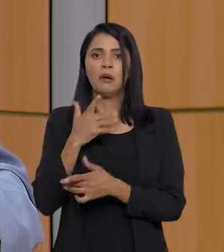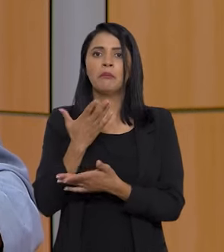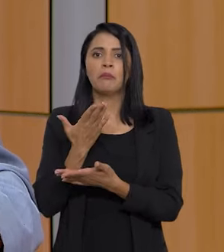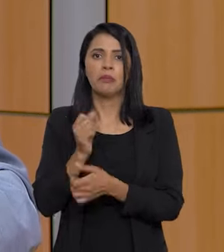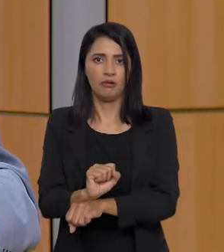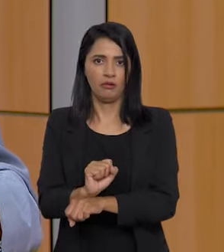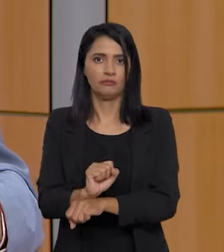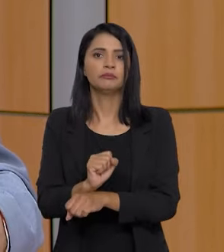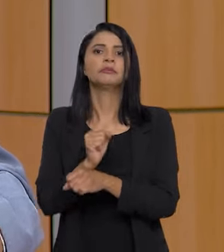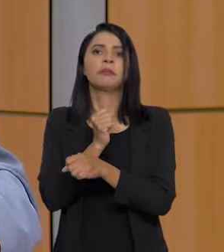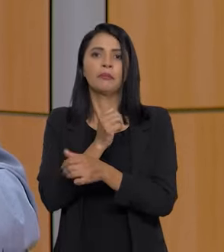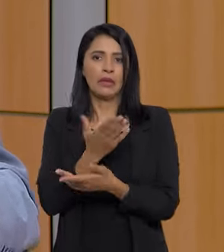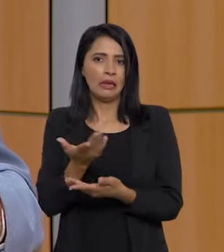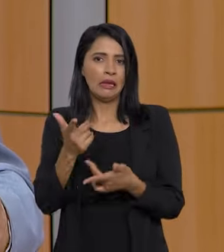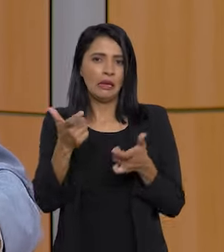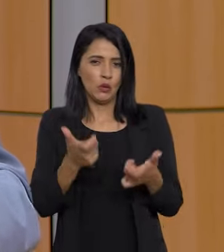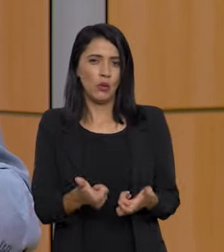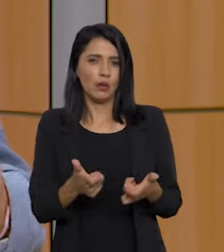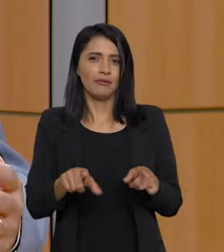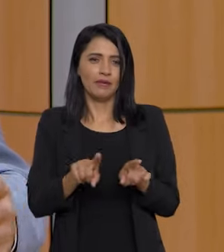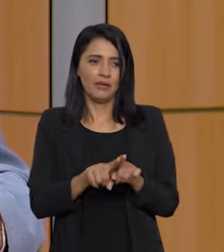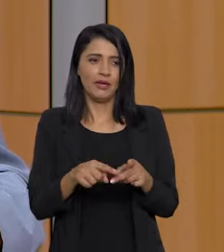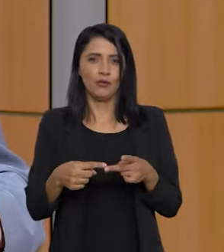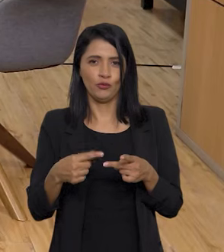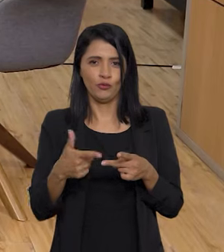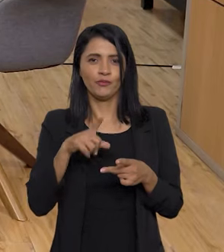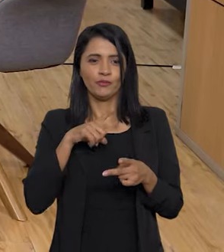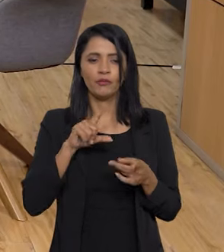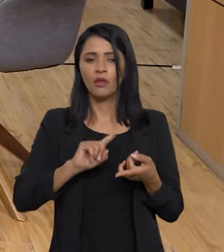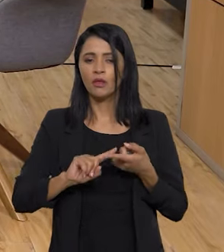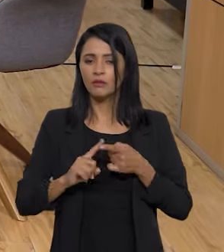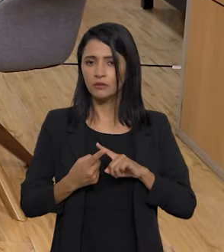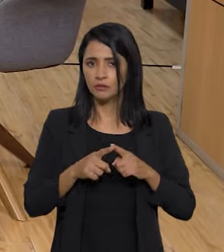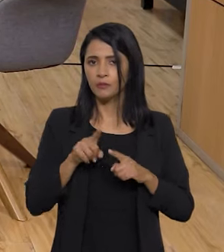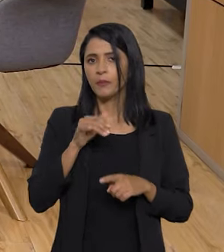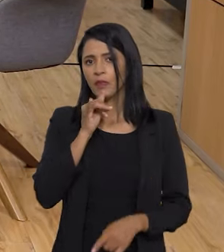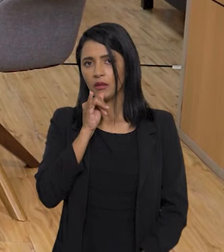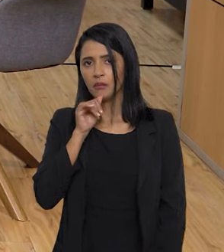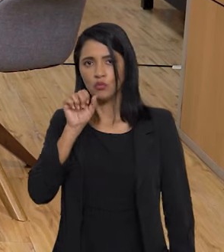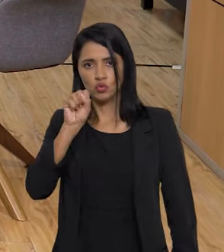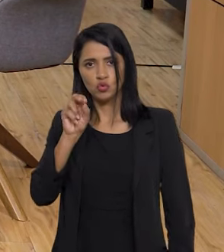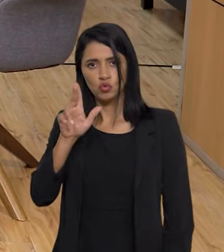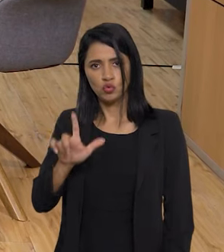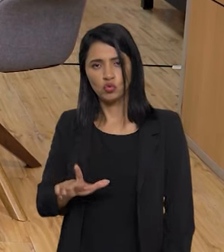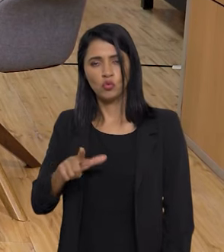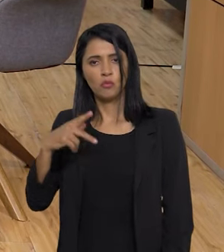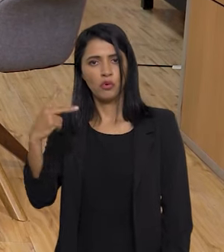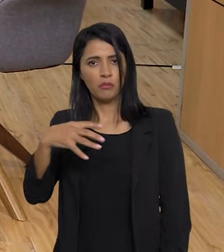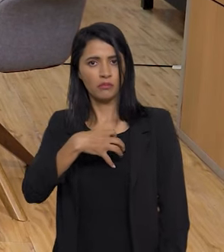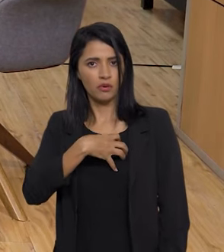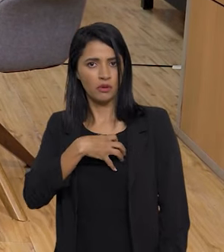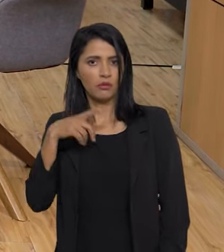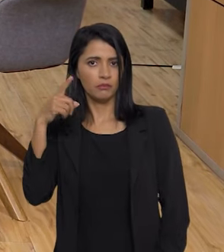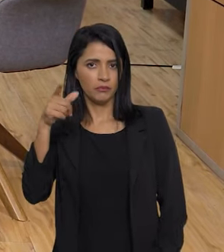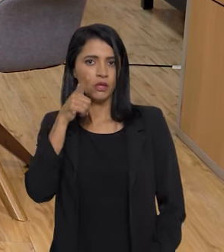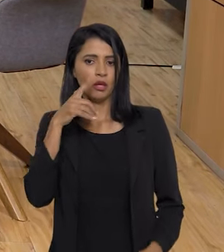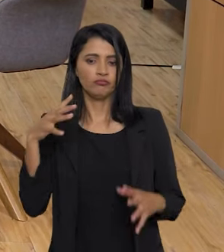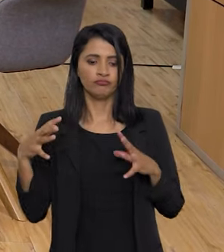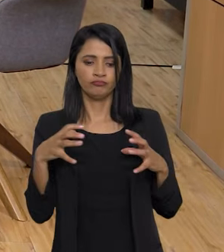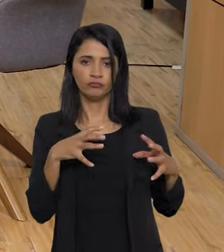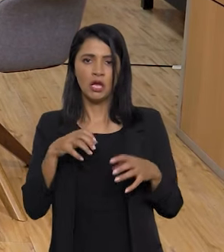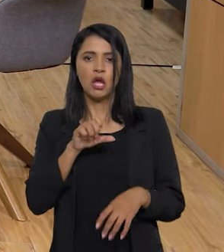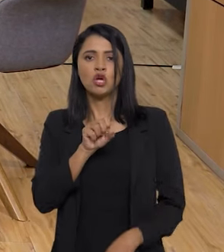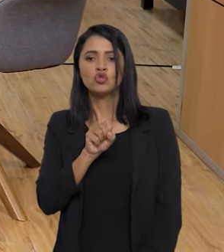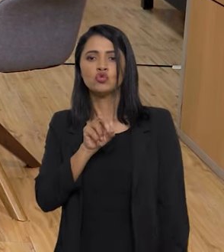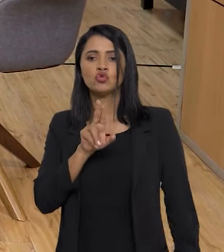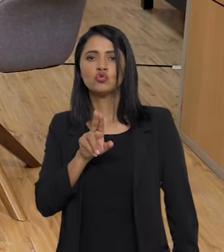E lugares que nós estamos fazendo negociação. No sul da Bahia, tem um conflito com a Suzano, de um